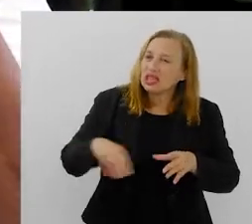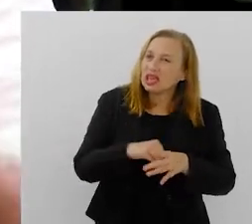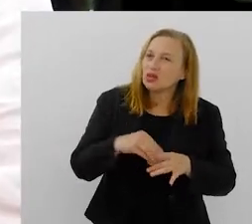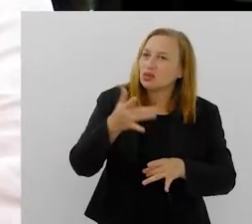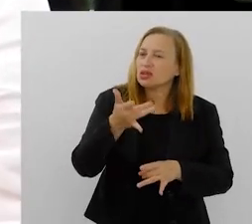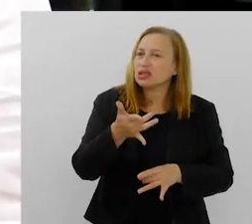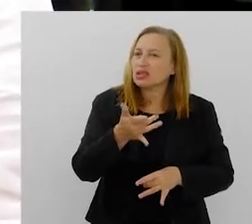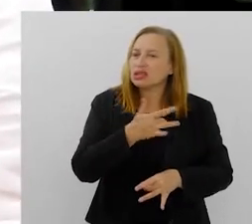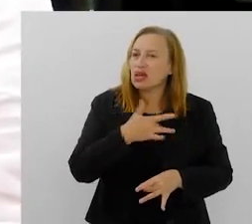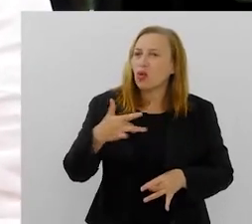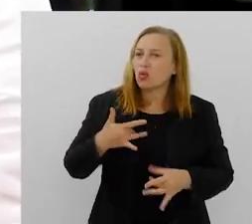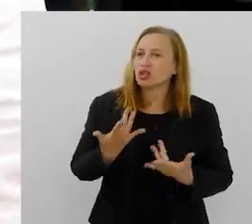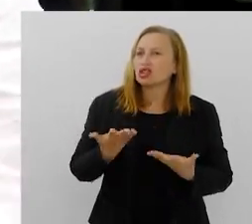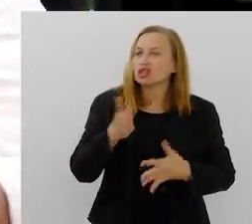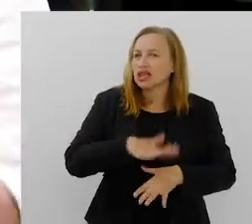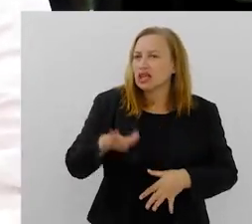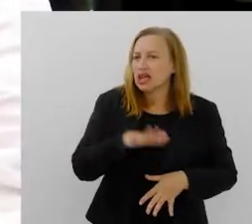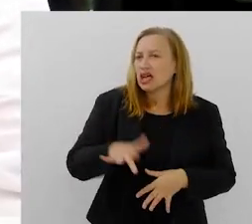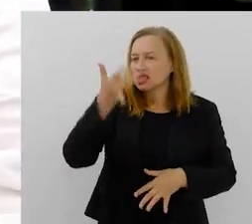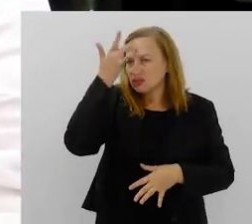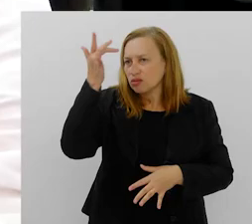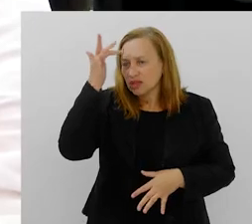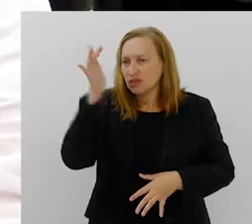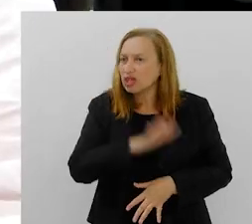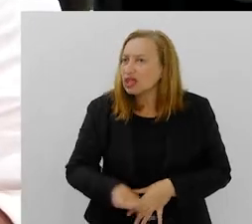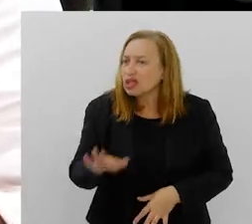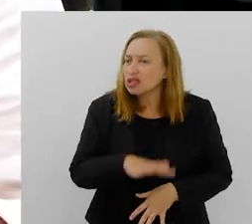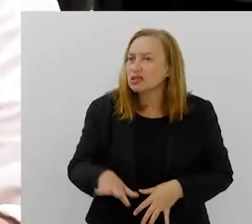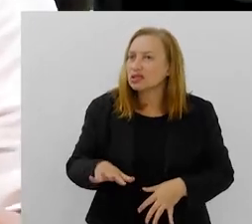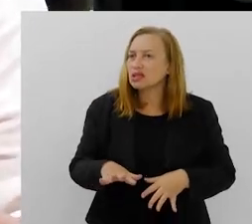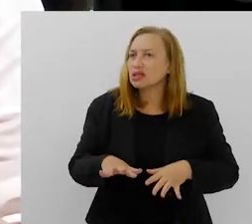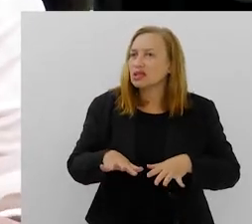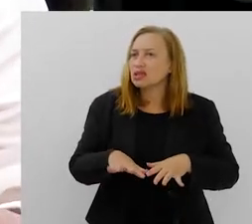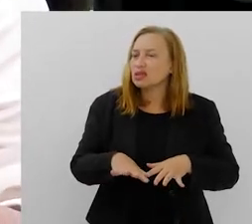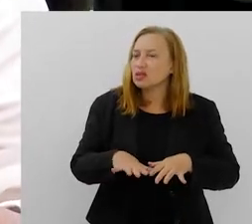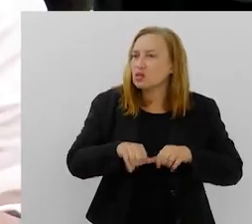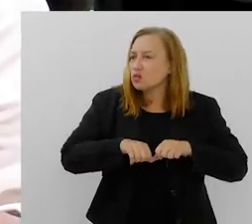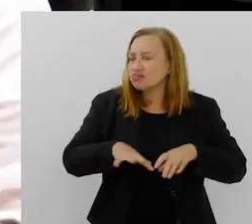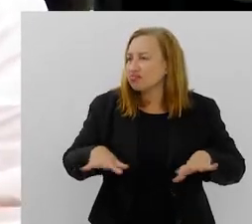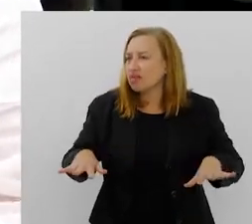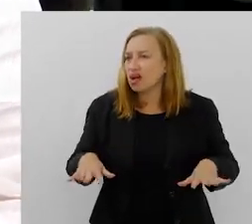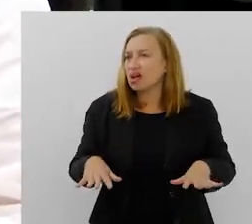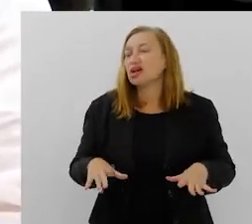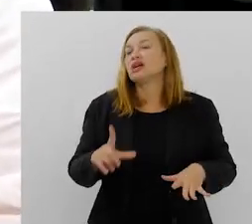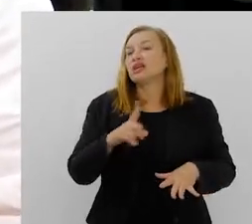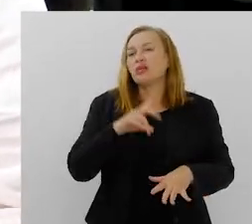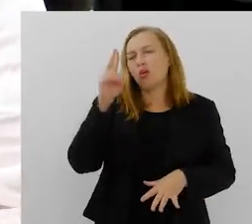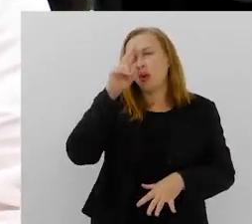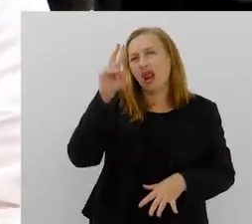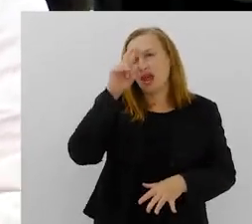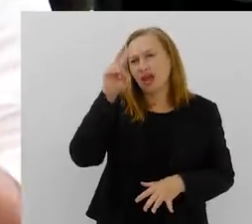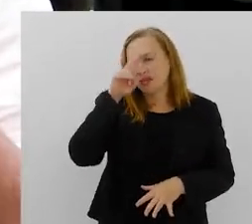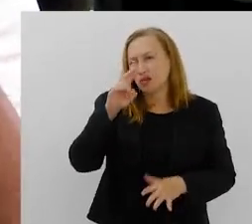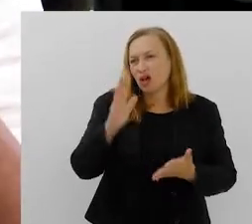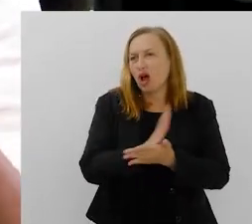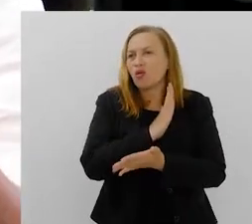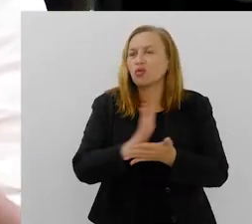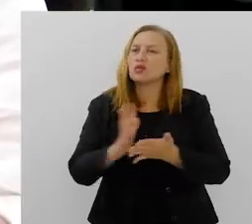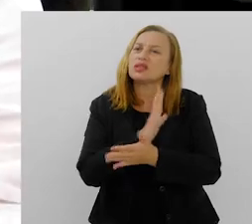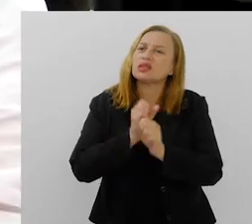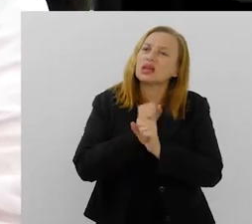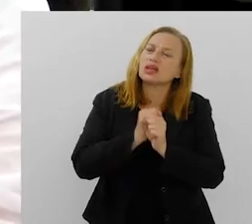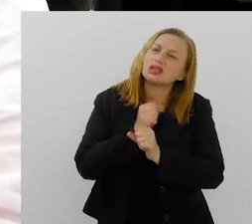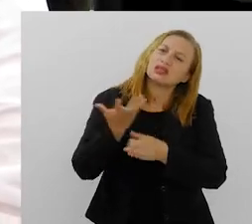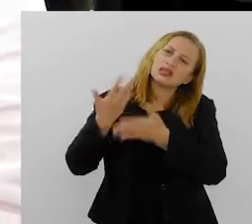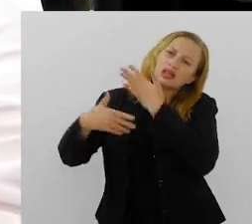dentro da saúde dessa criança, da saúde mental dessa criança, isso perpetua. Nós temos, eu lembro, há alguns